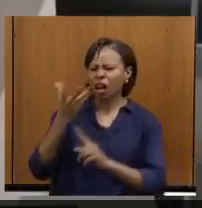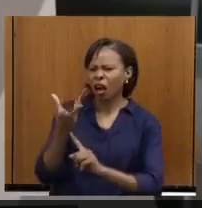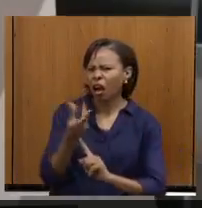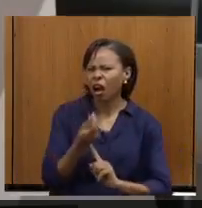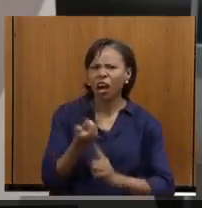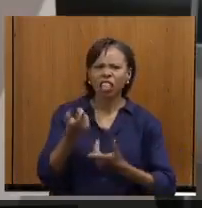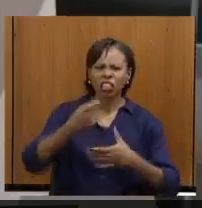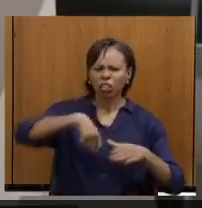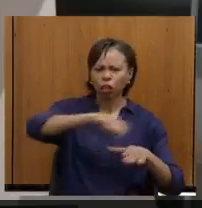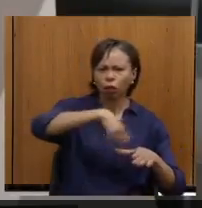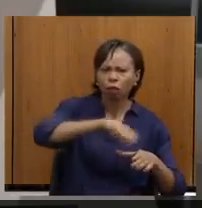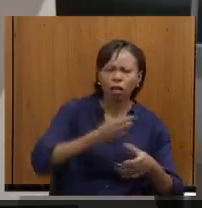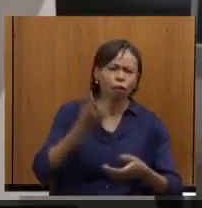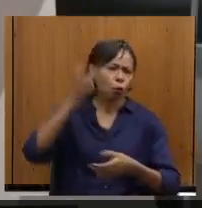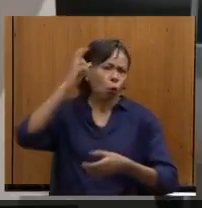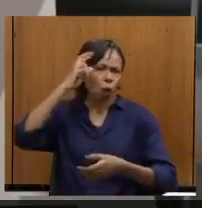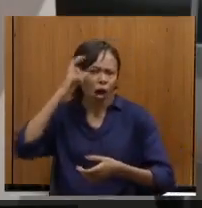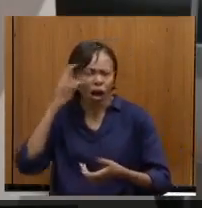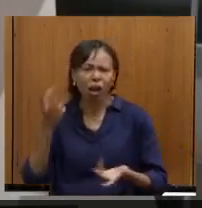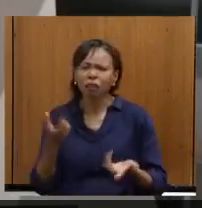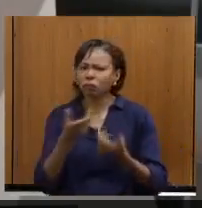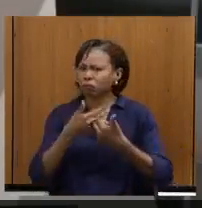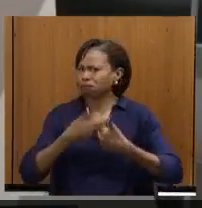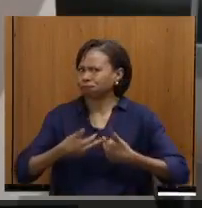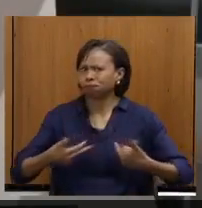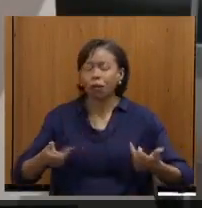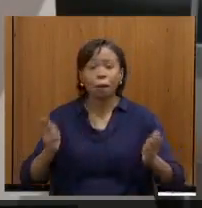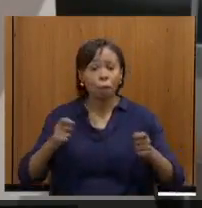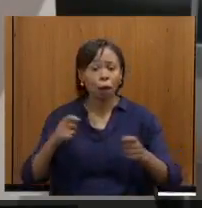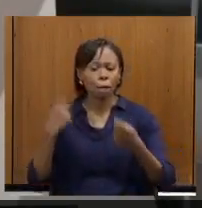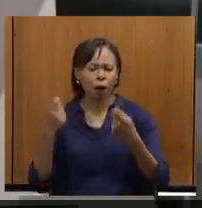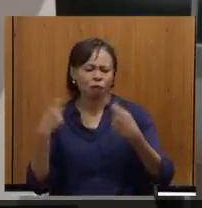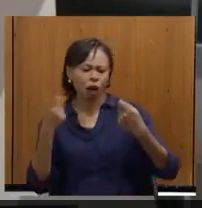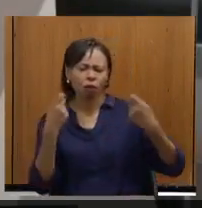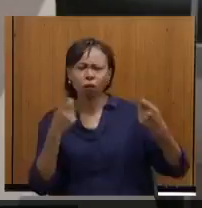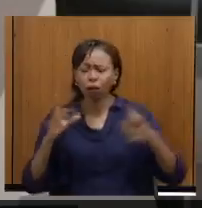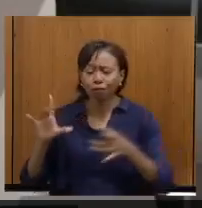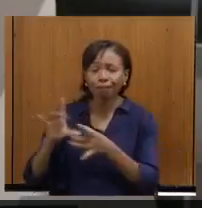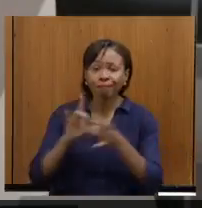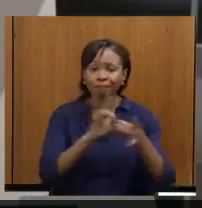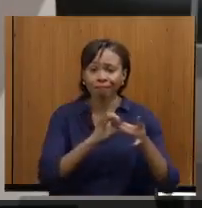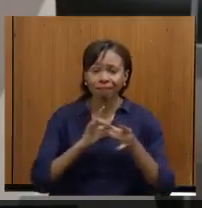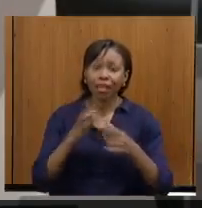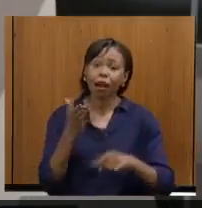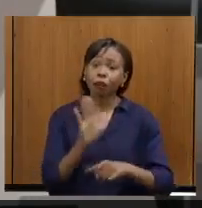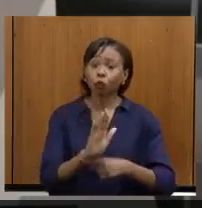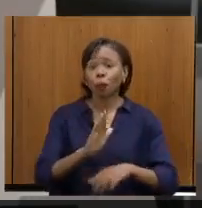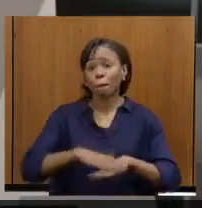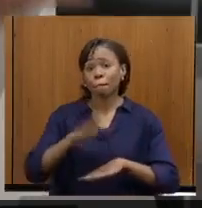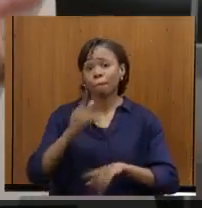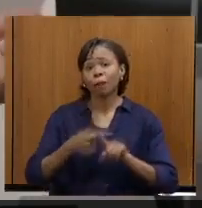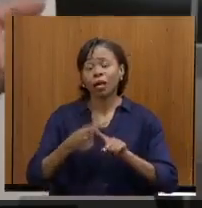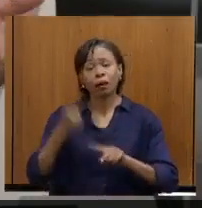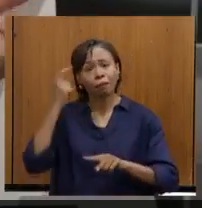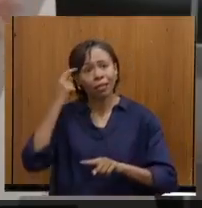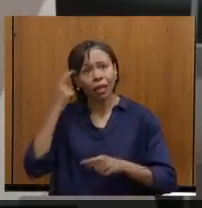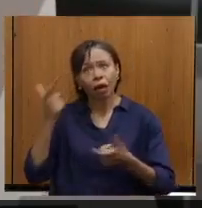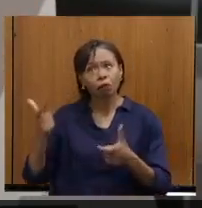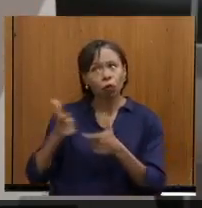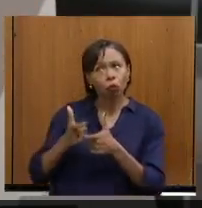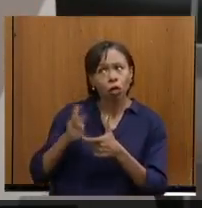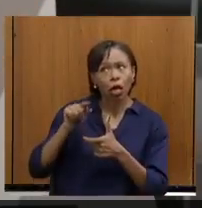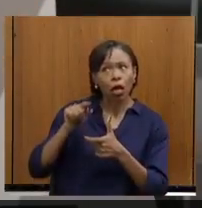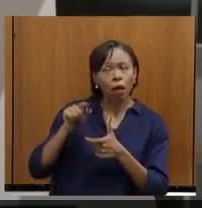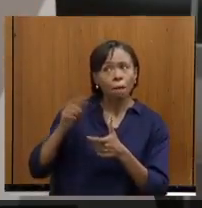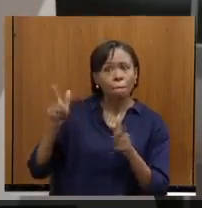mineira, de cultura, do congado. Isso acho que vai ajudar ainda mais o que a gente estava pensando, que era diminuir a contrapartida para o interior,